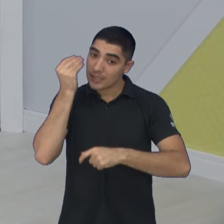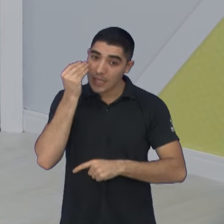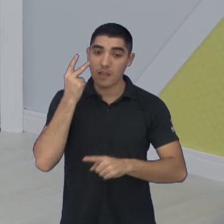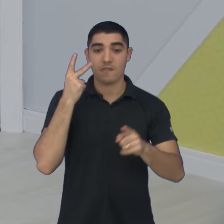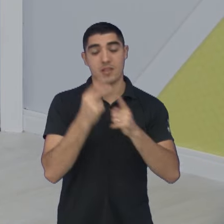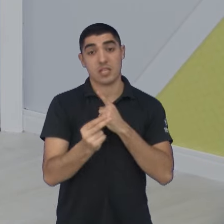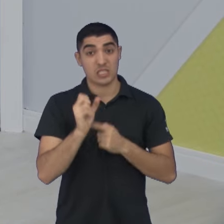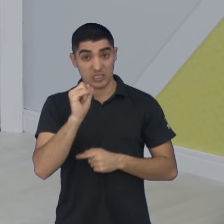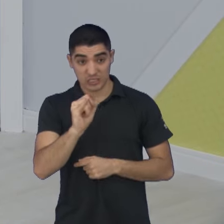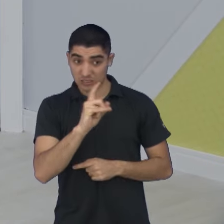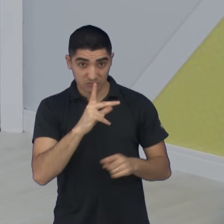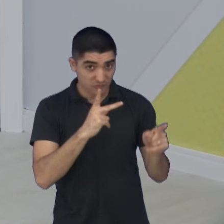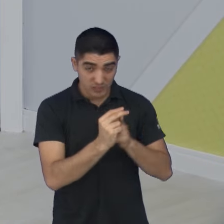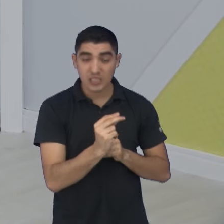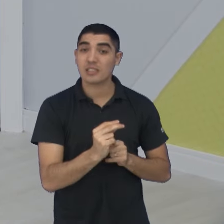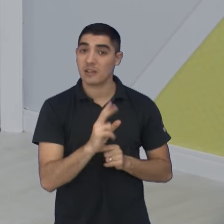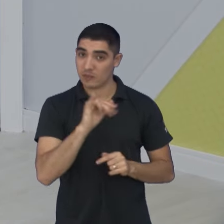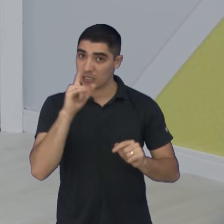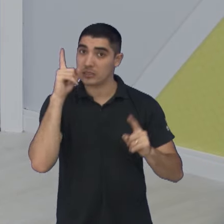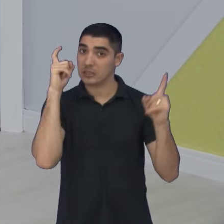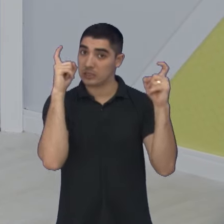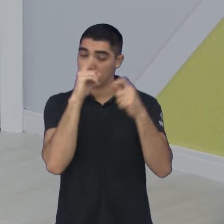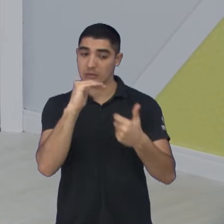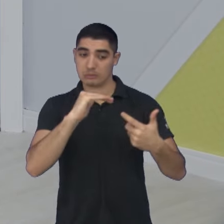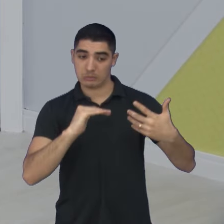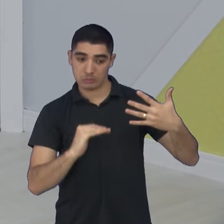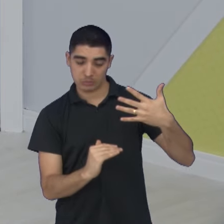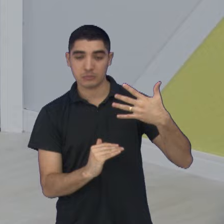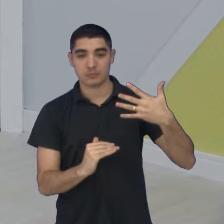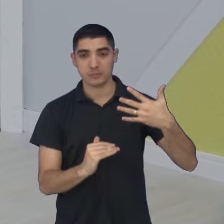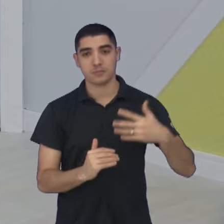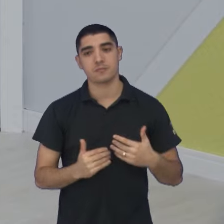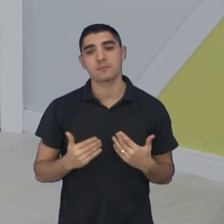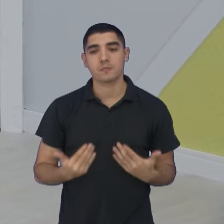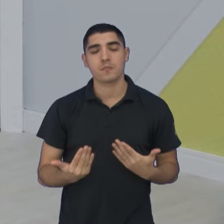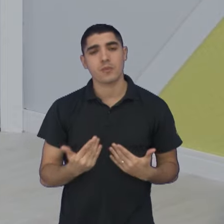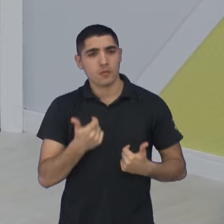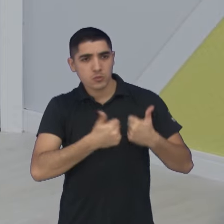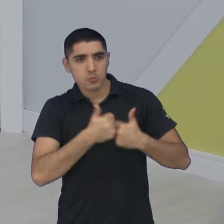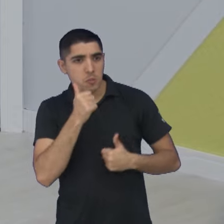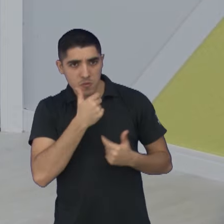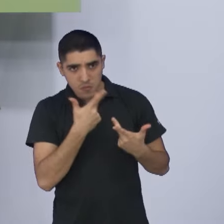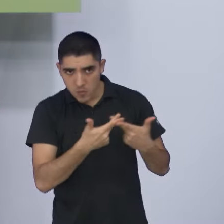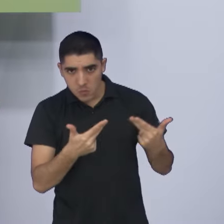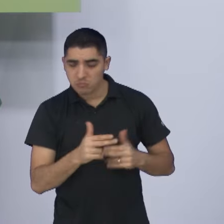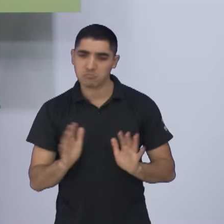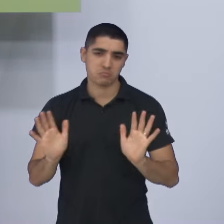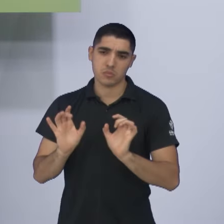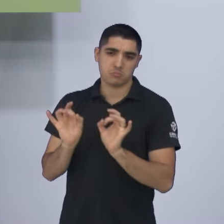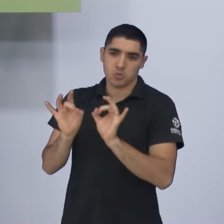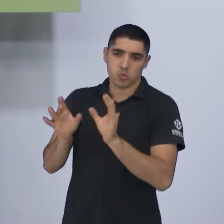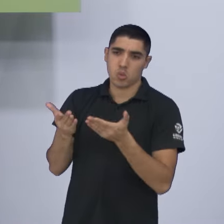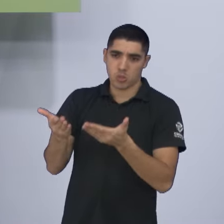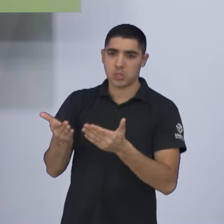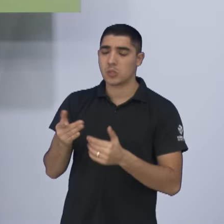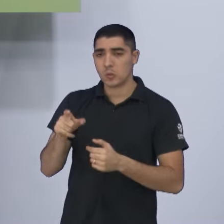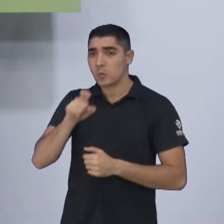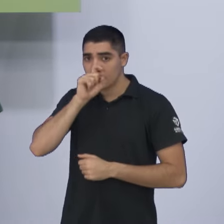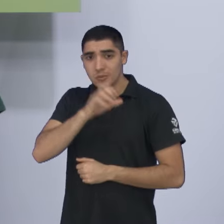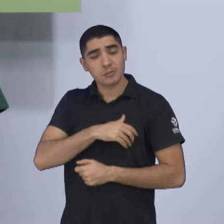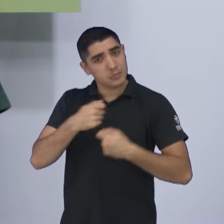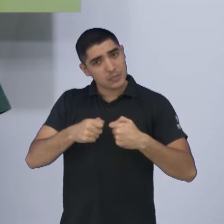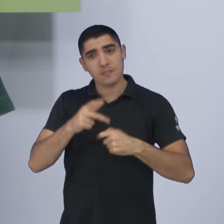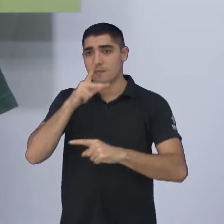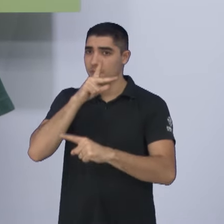porque senão vai complicar para a equipe do técnico Adilson Galdino. Futebol feminino, mais alguma coisa? Não, é isso mesmo, São José. Tem que vencer,